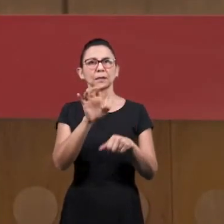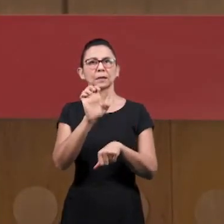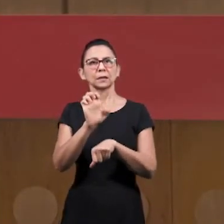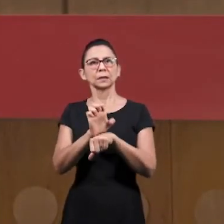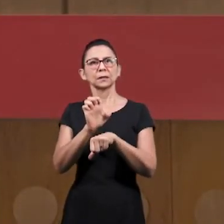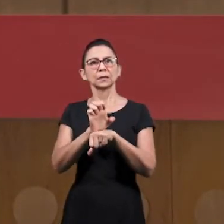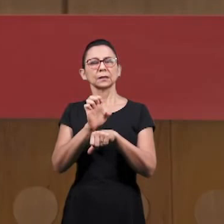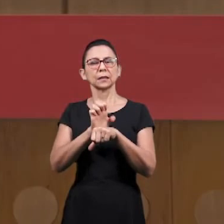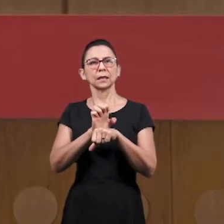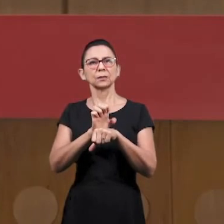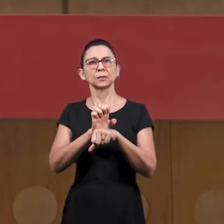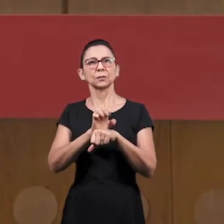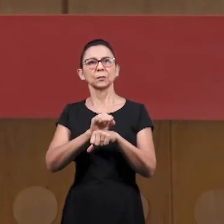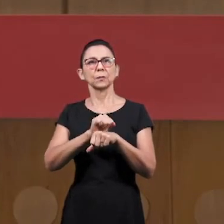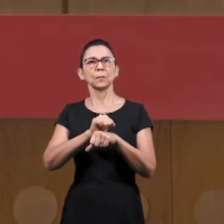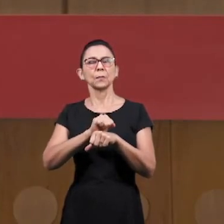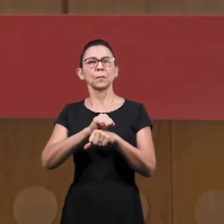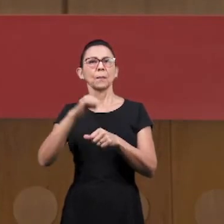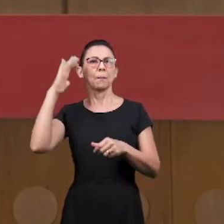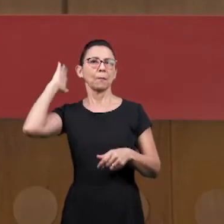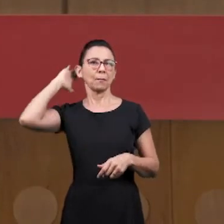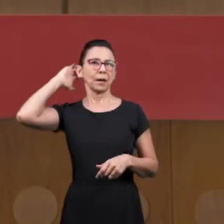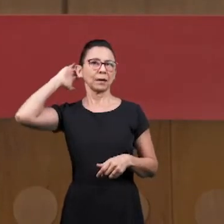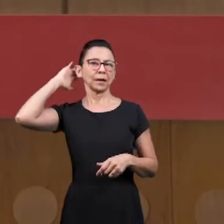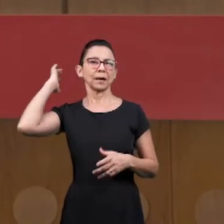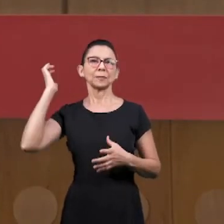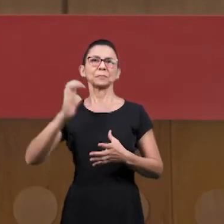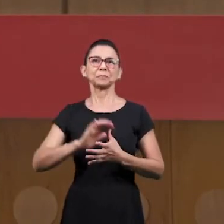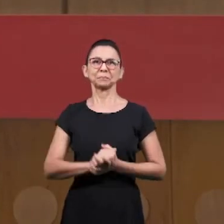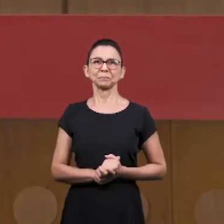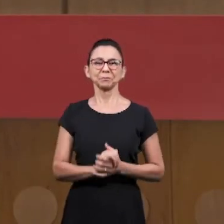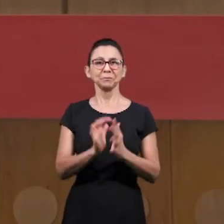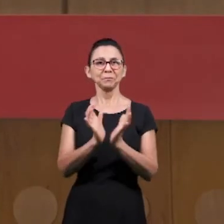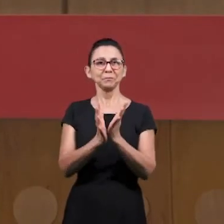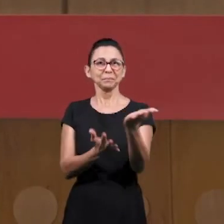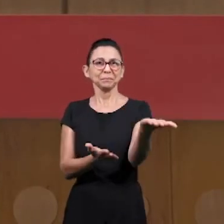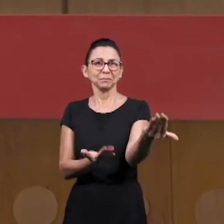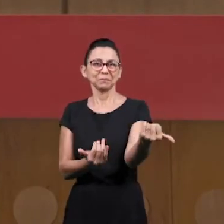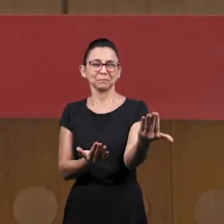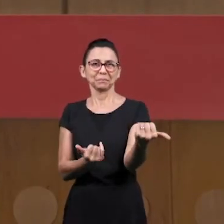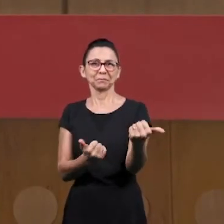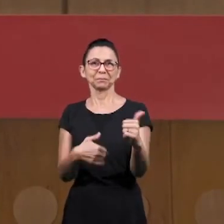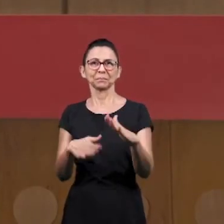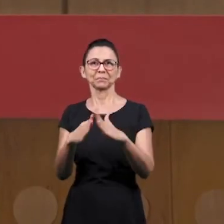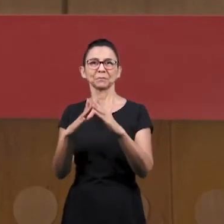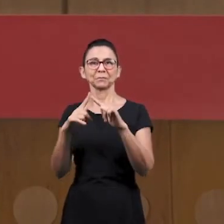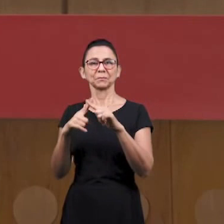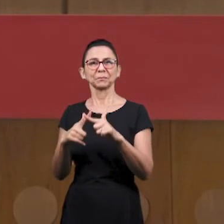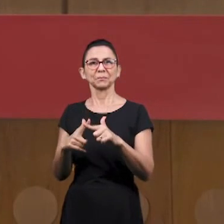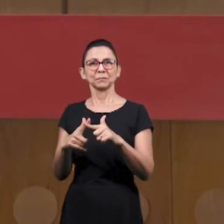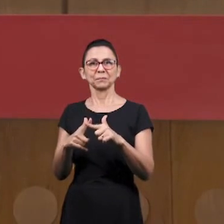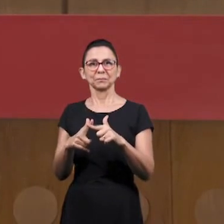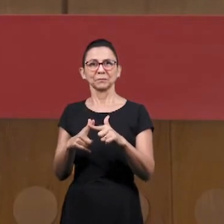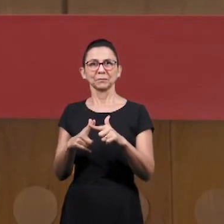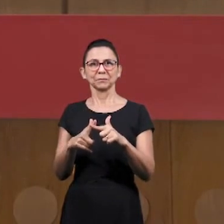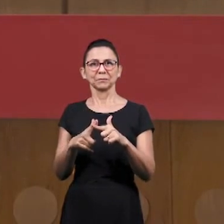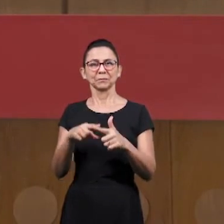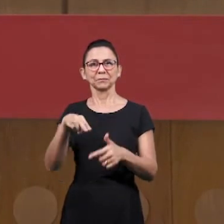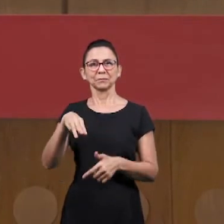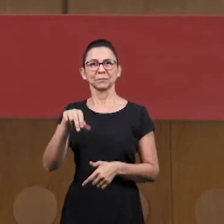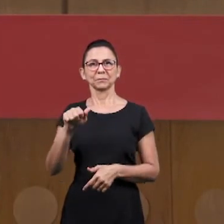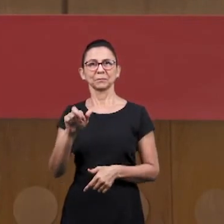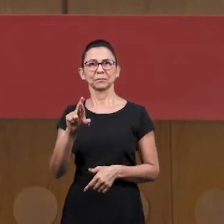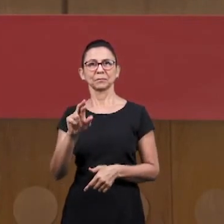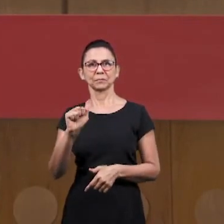Pará, que é a nossa irmã Ana Luísa Lopes. Ela é do grupo de jovens da igreja de Cidade Nova,